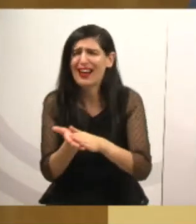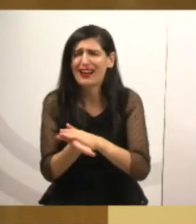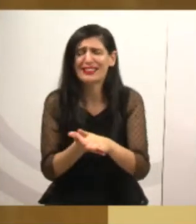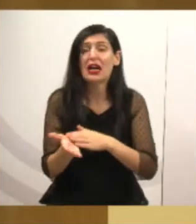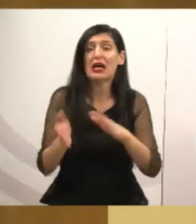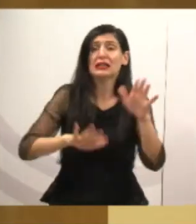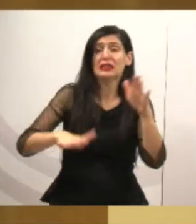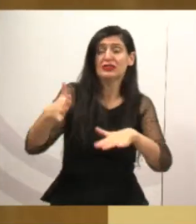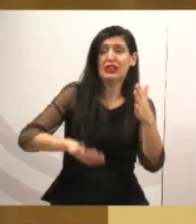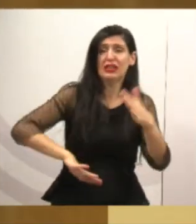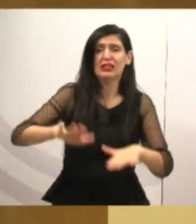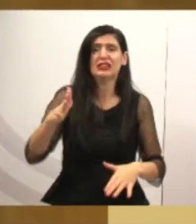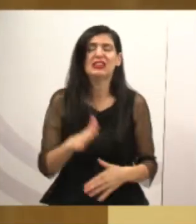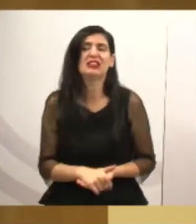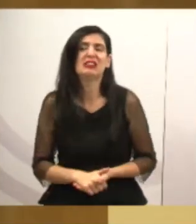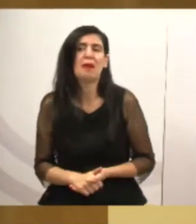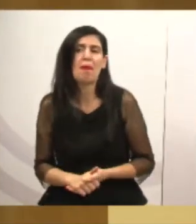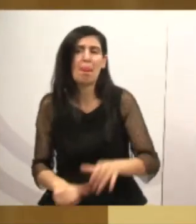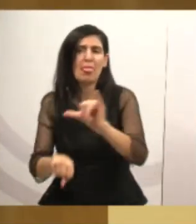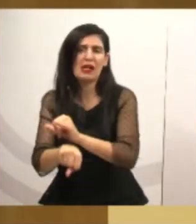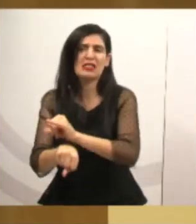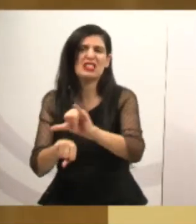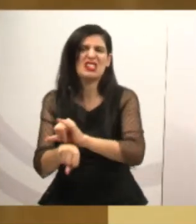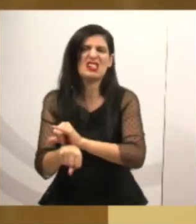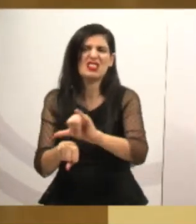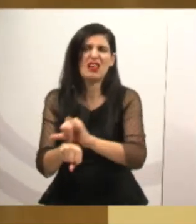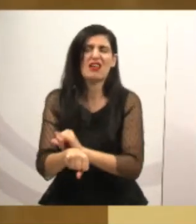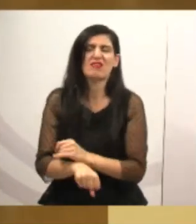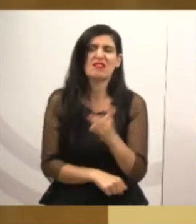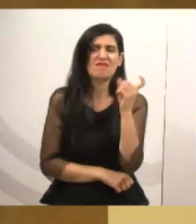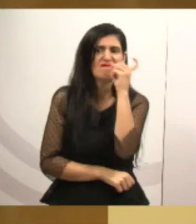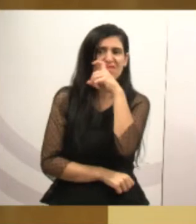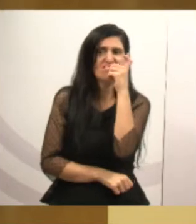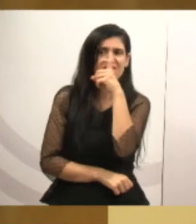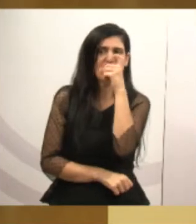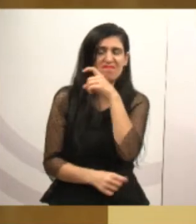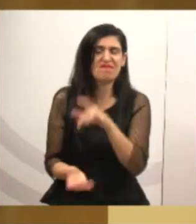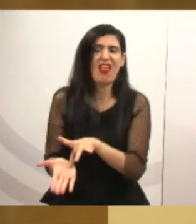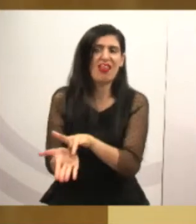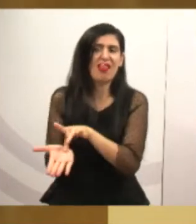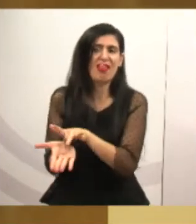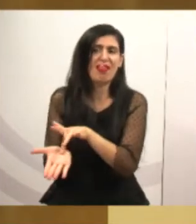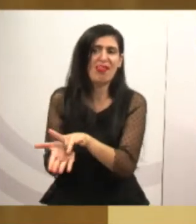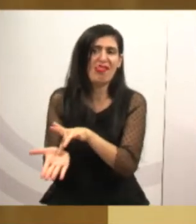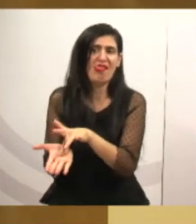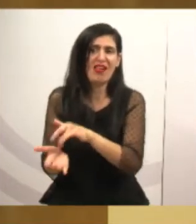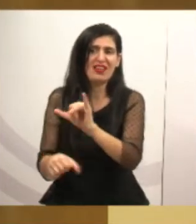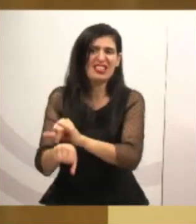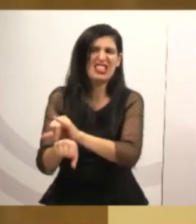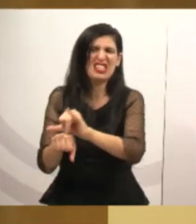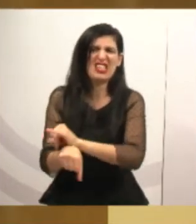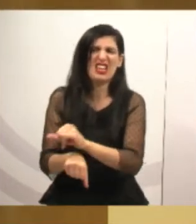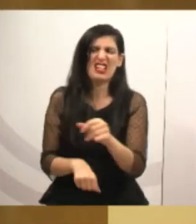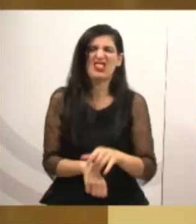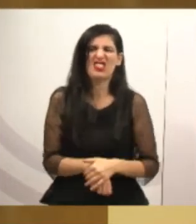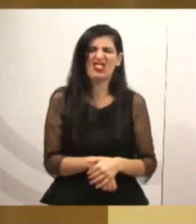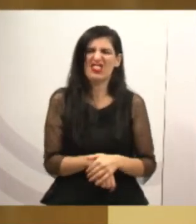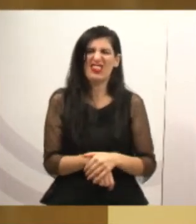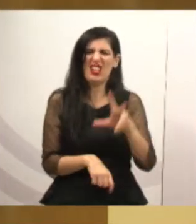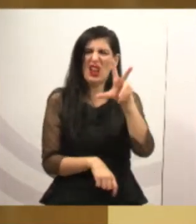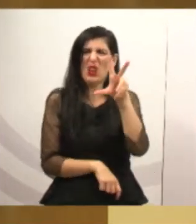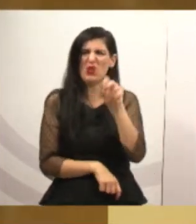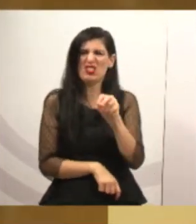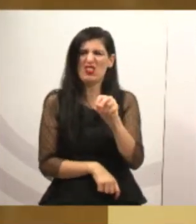propaganda enganosa para o povo e para a população, e depois, quando se depara aqui nessa casa, ou que seja no executivo, no